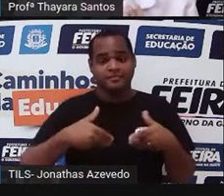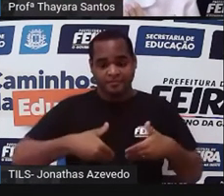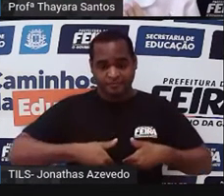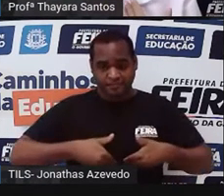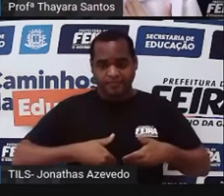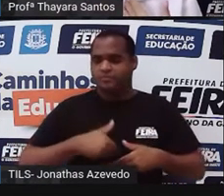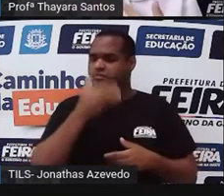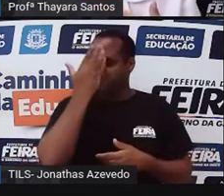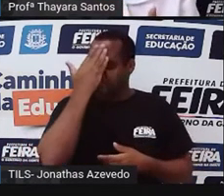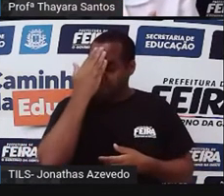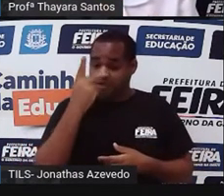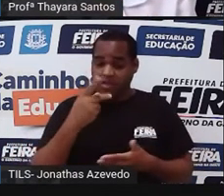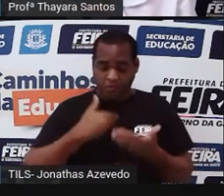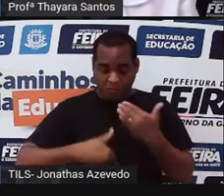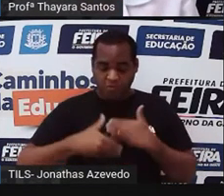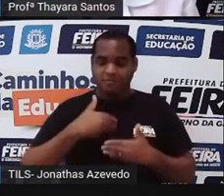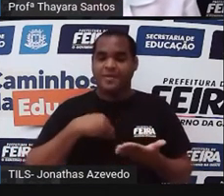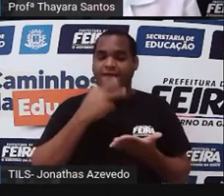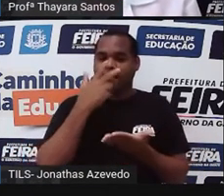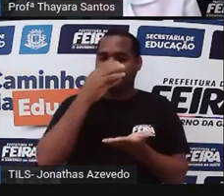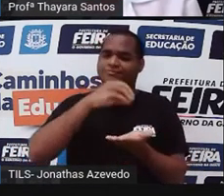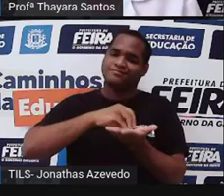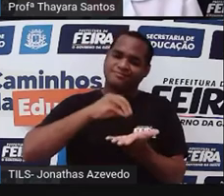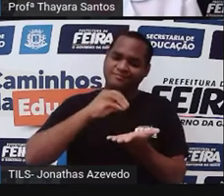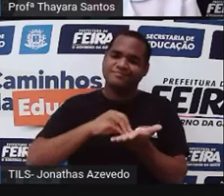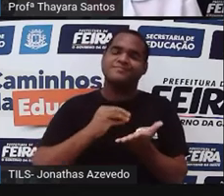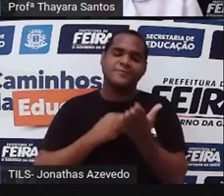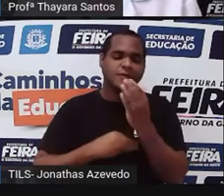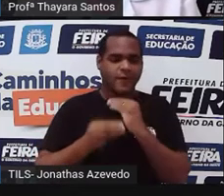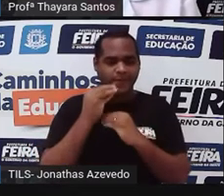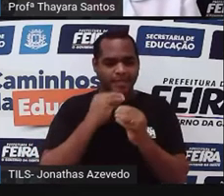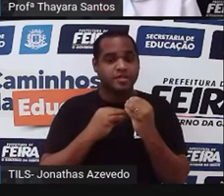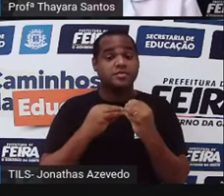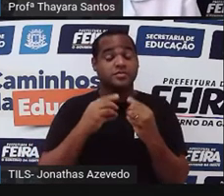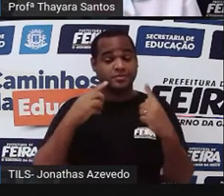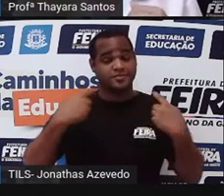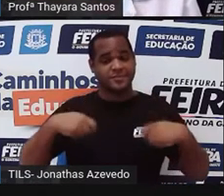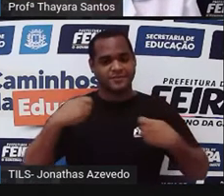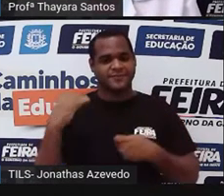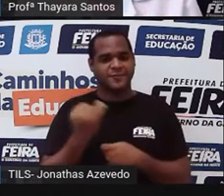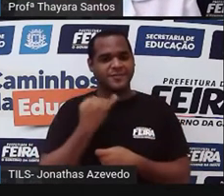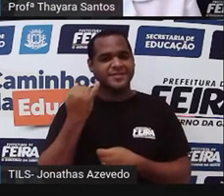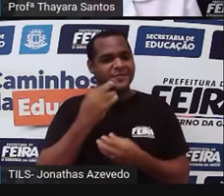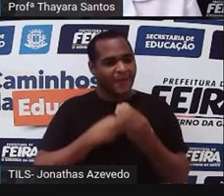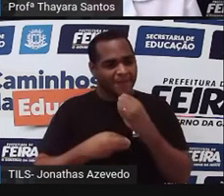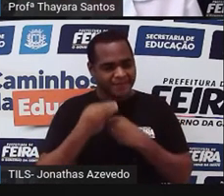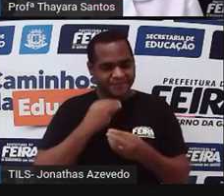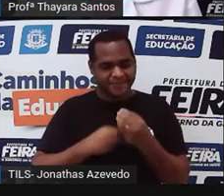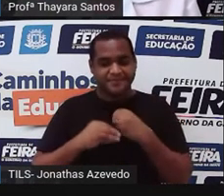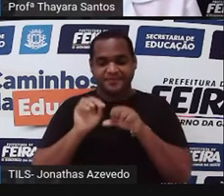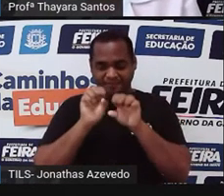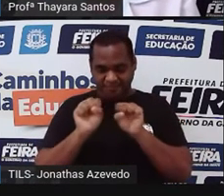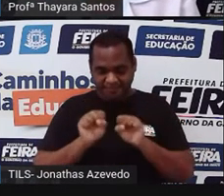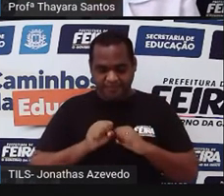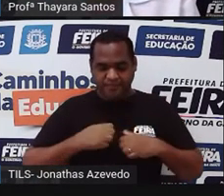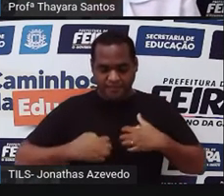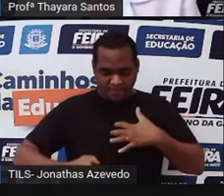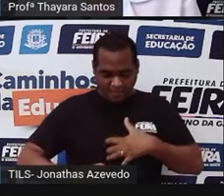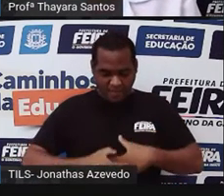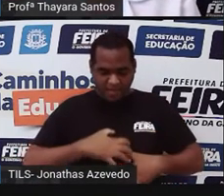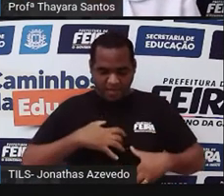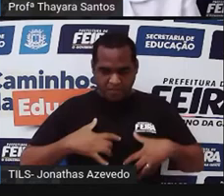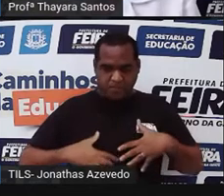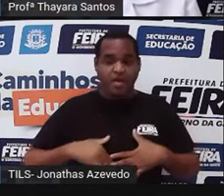sinal do nosso corpo dizendo que está faltando nutriente. Então a gente precisa se alimentar para o nosso sistema digestório processar aquele